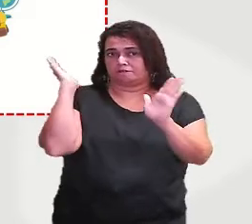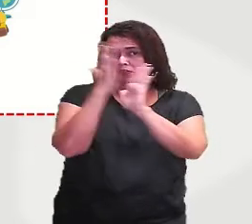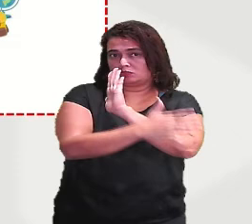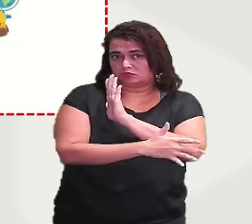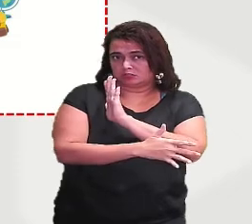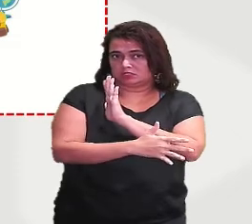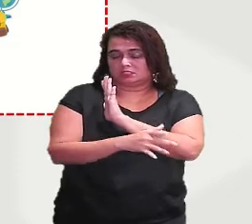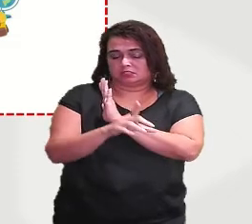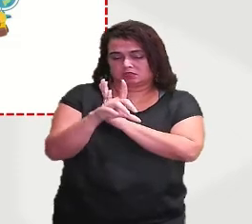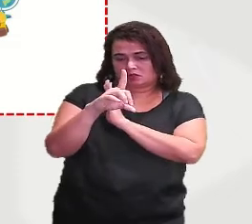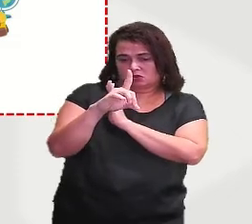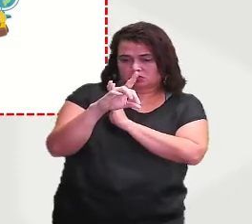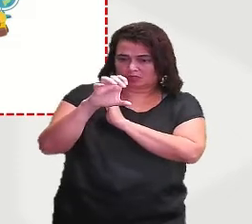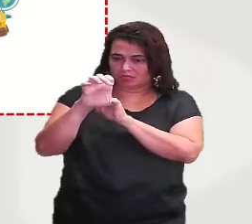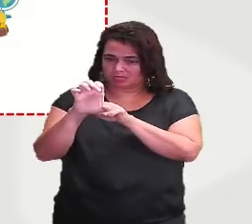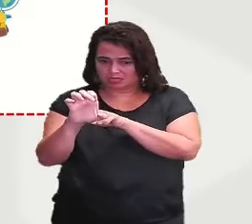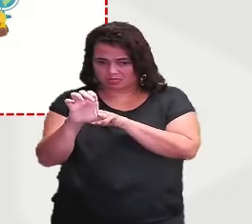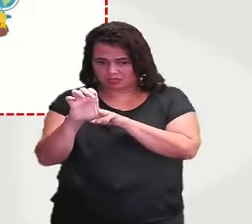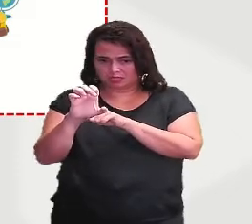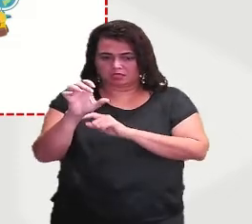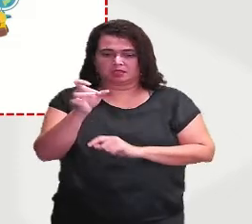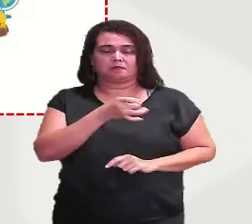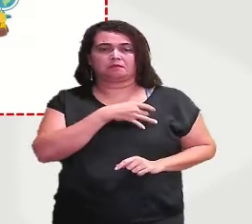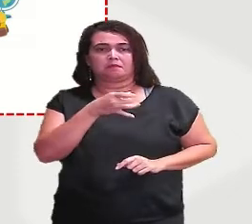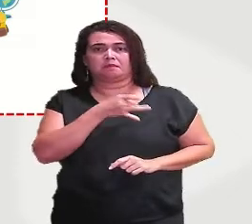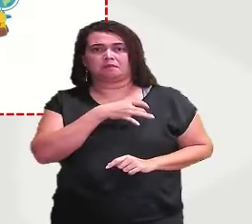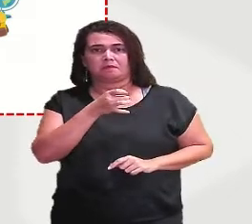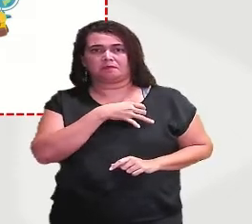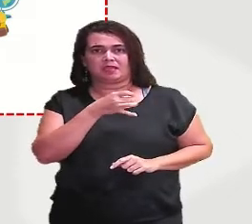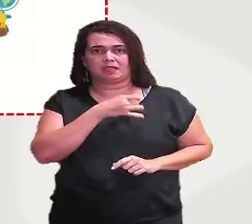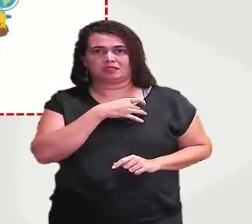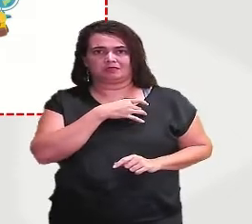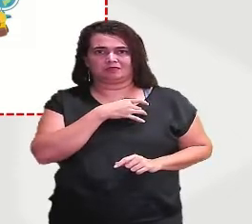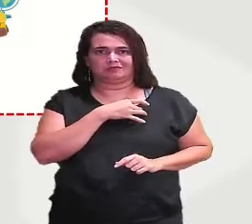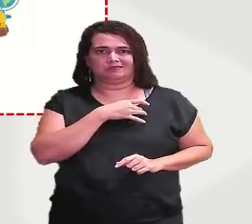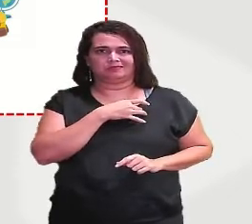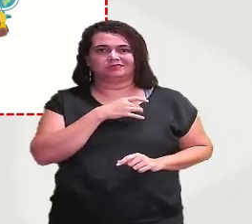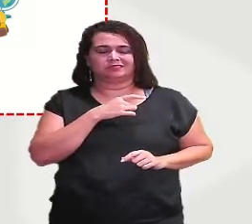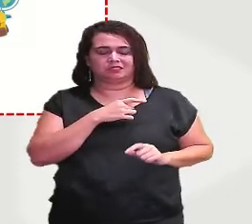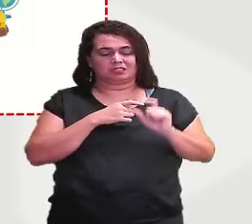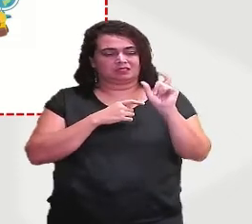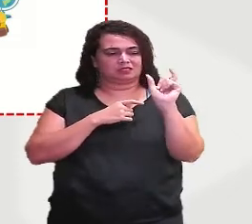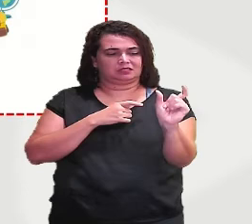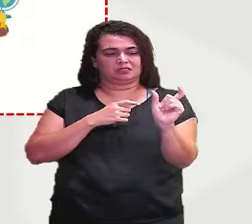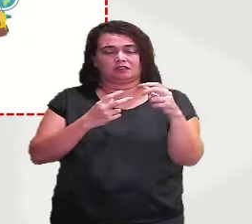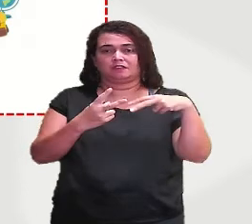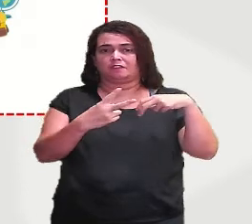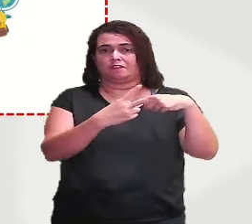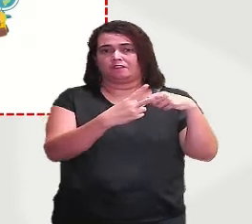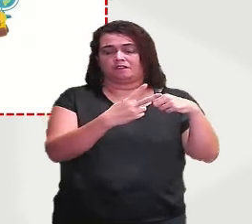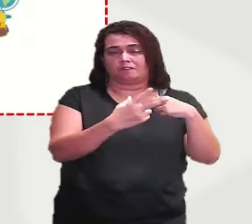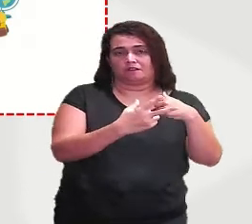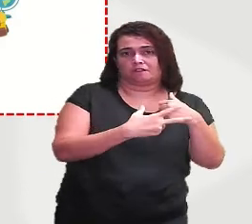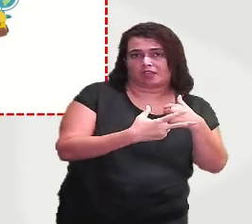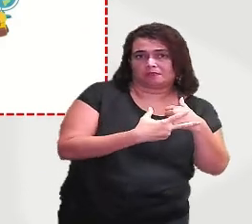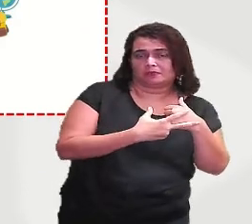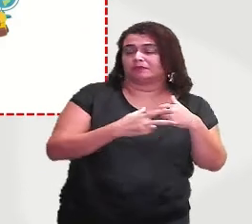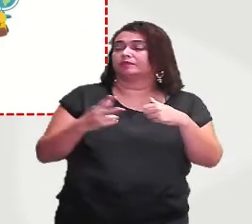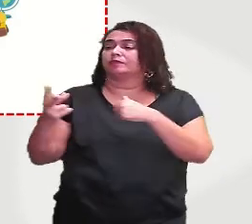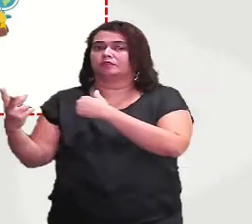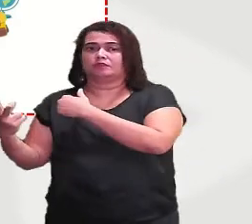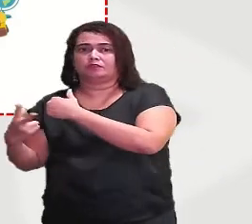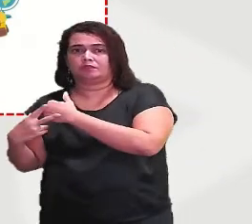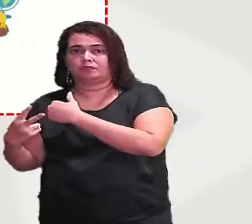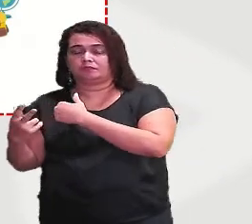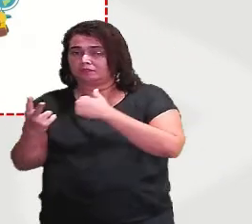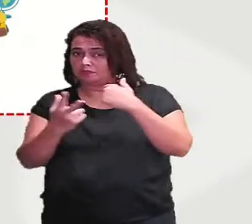Esse de é uma preposição ligando aí o verbo. Fugiram de medo. Eles fugiram, mas como? Como foi que eles fugiram?